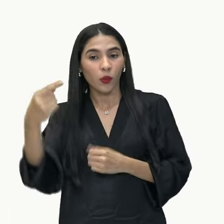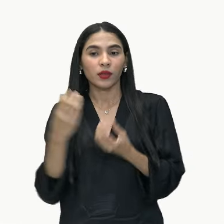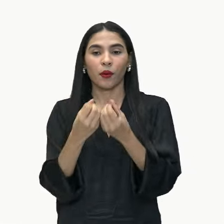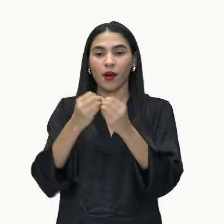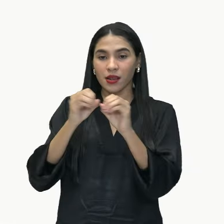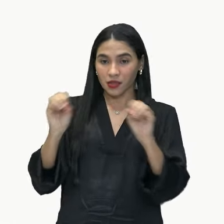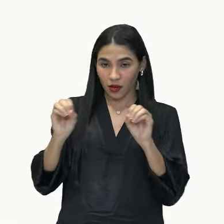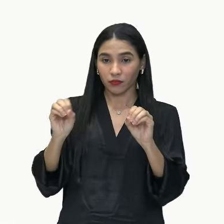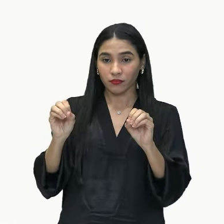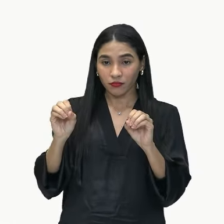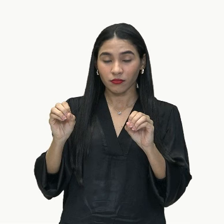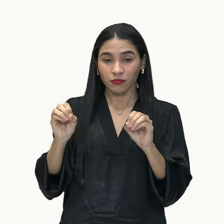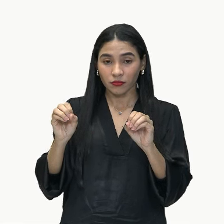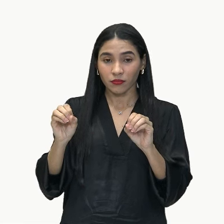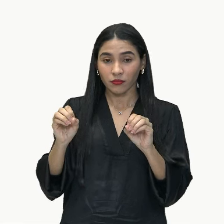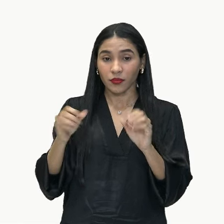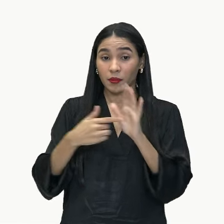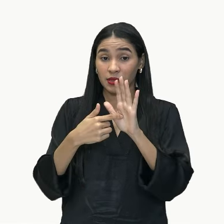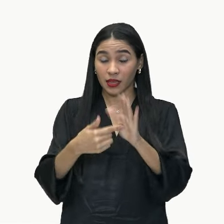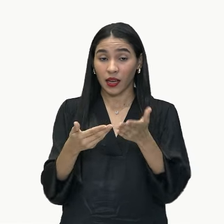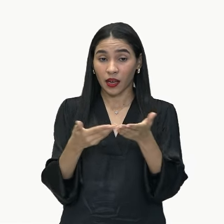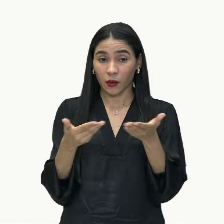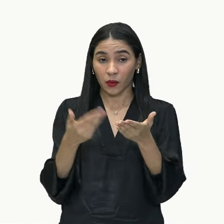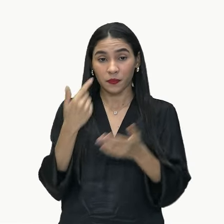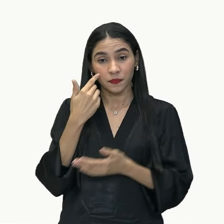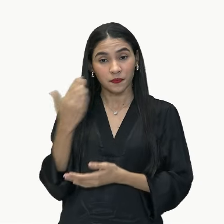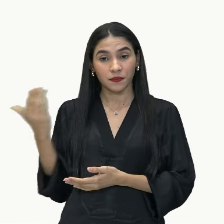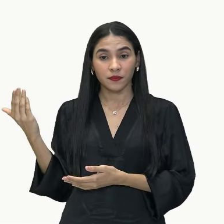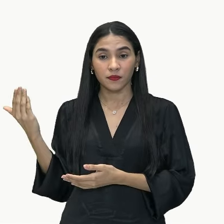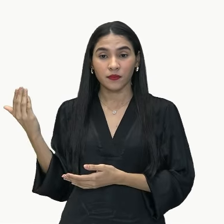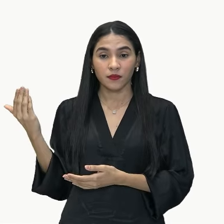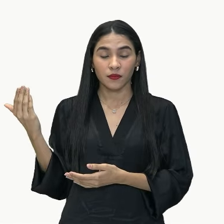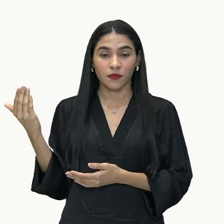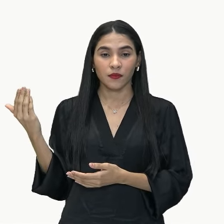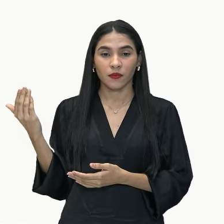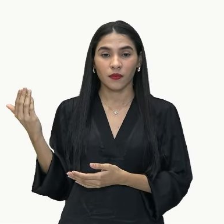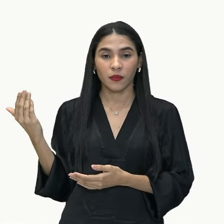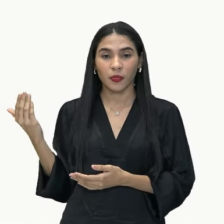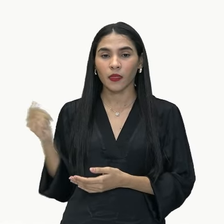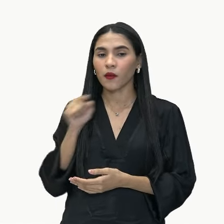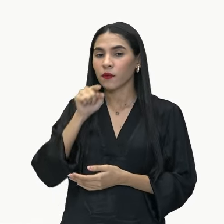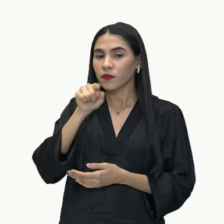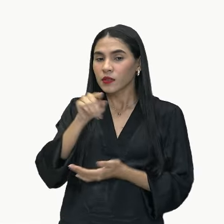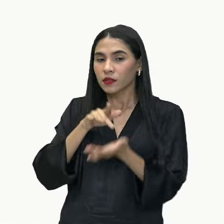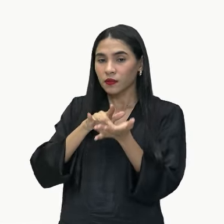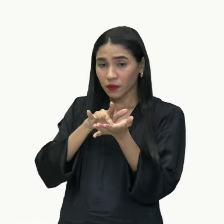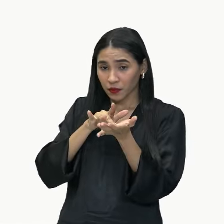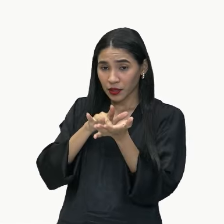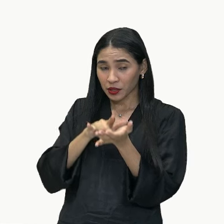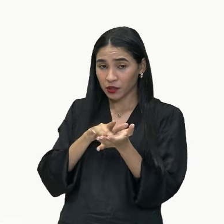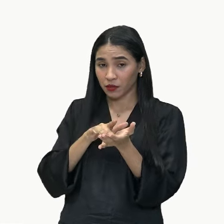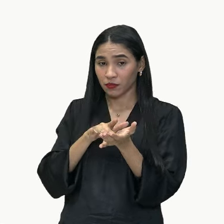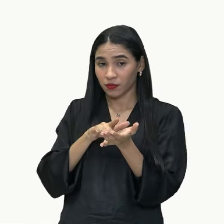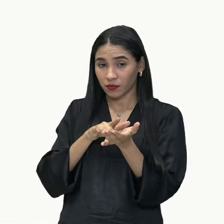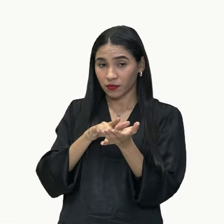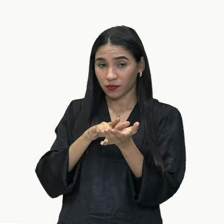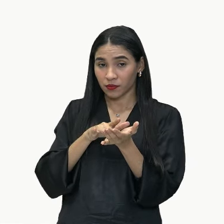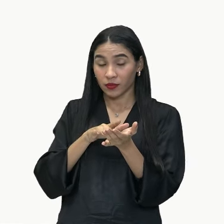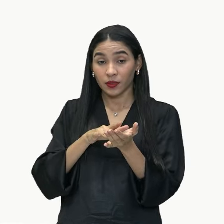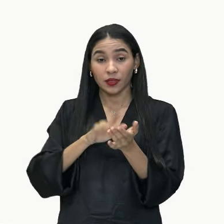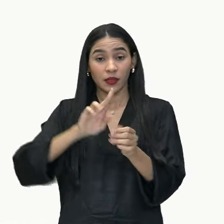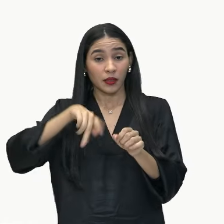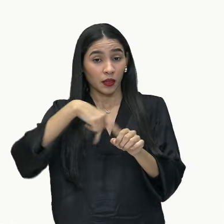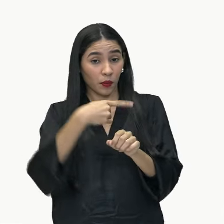inteira. É isso mesmo que eu vou mostrar para vocês agora. Então, olhem só. Você finge, beleza? E aí,